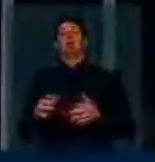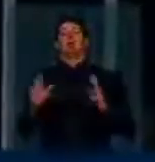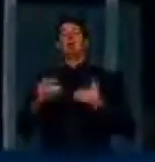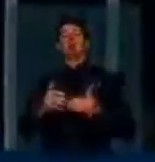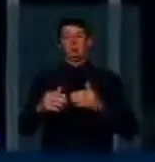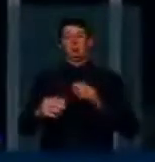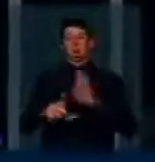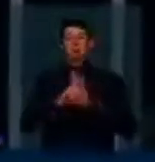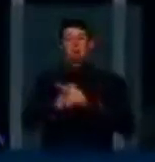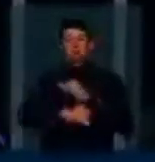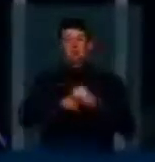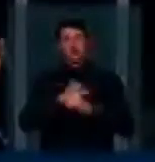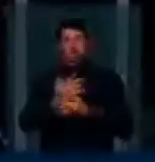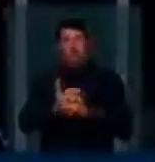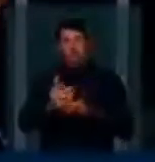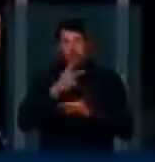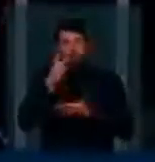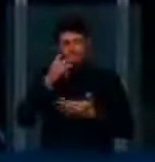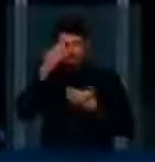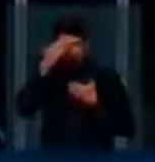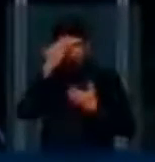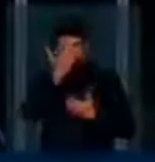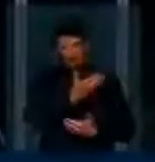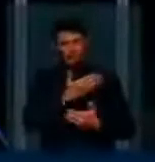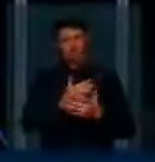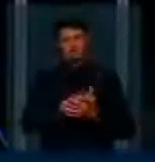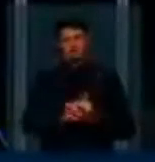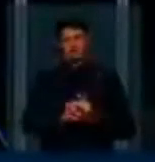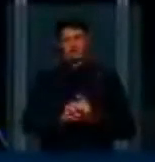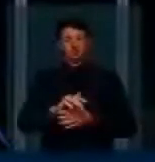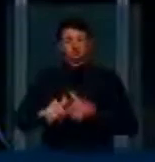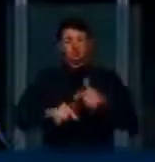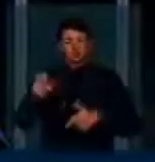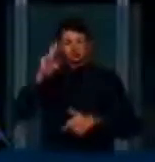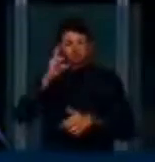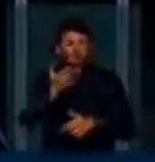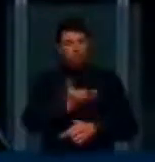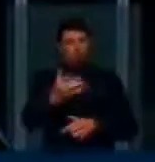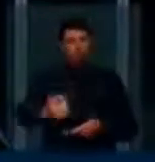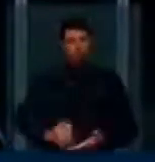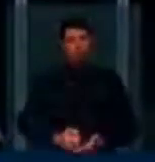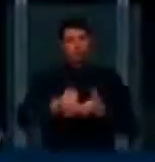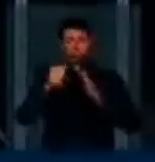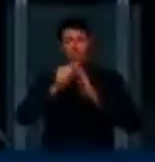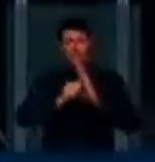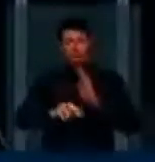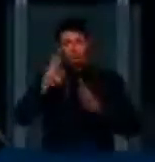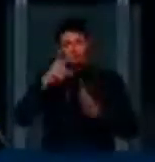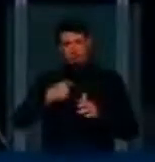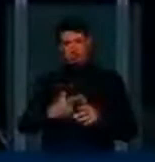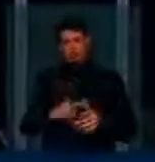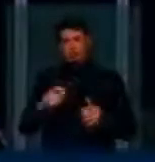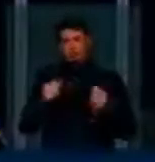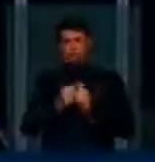Quero começar o meu pronunciamento agradecendo o trabalho de V. Exª, o apoio que como relator sempre tive de V.